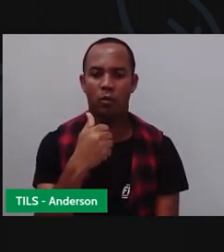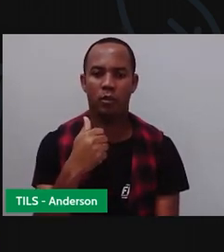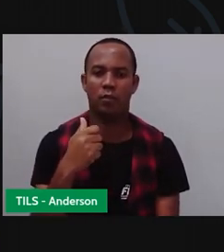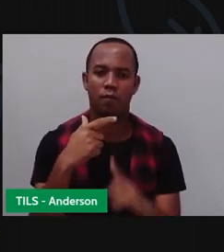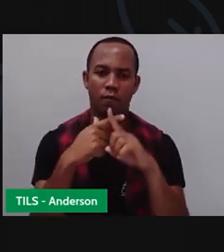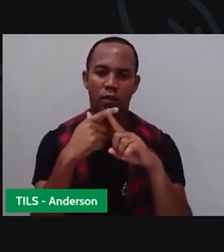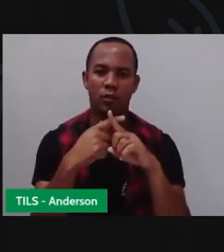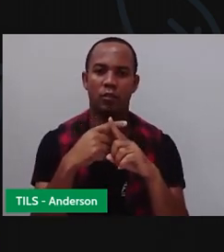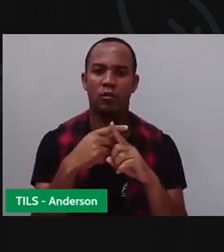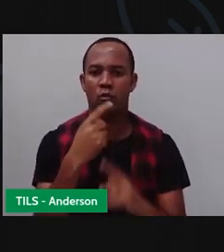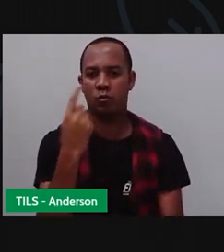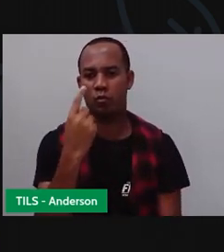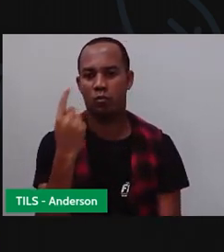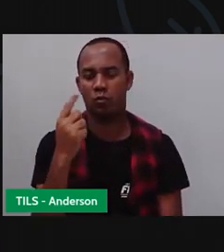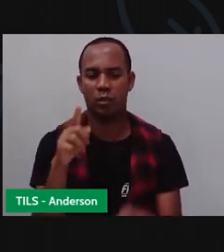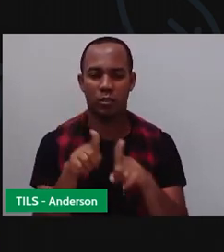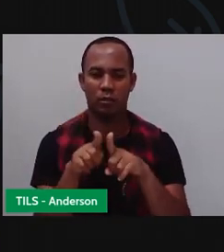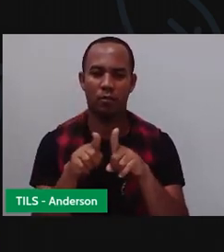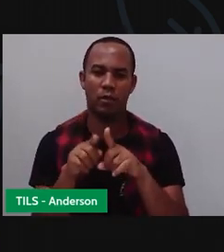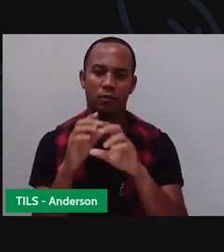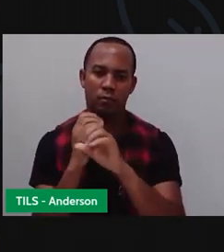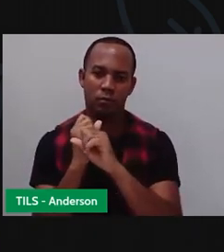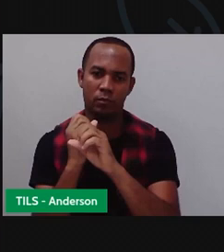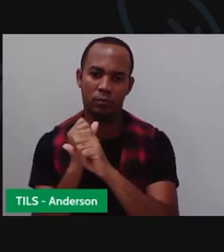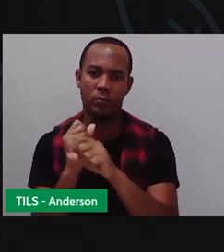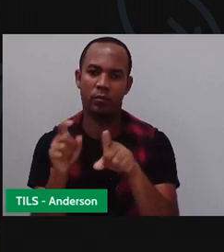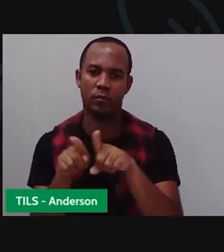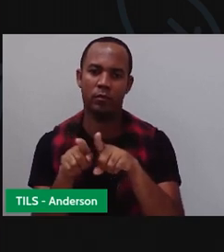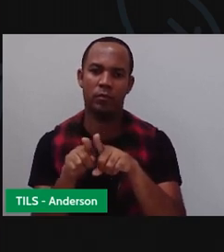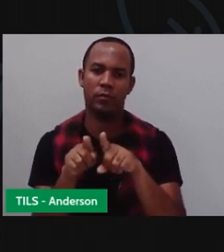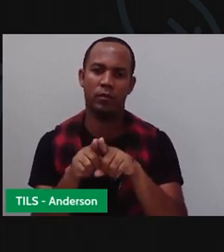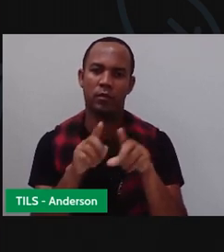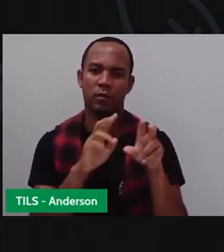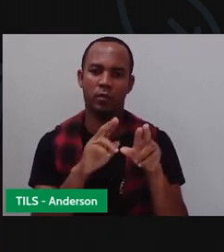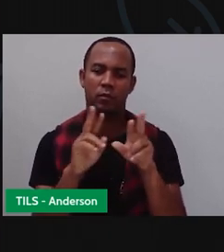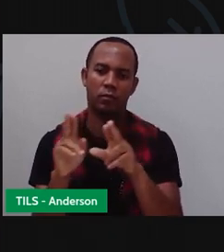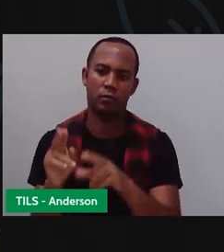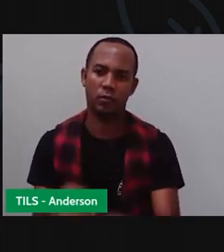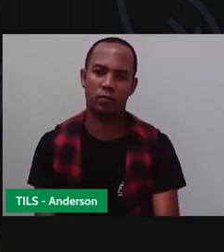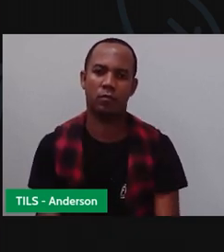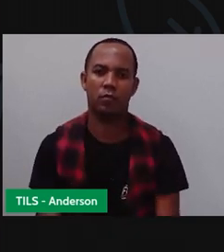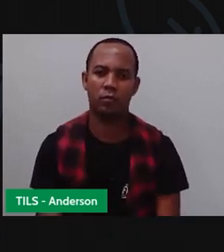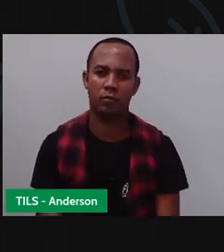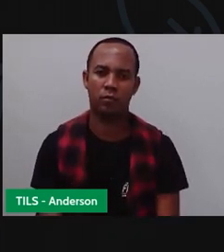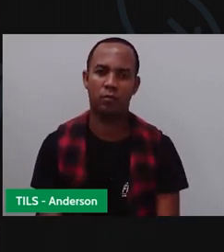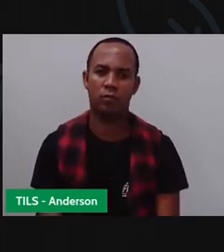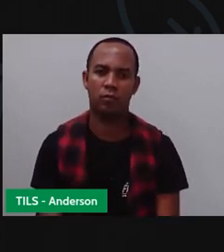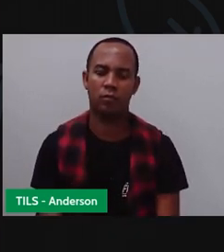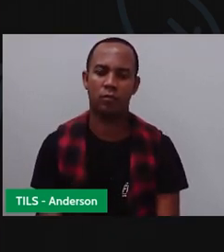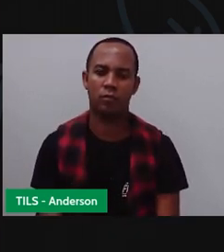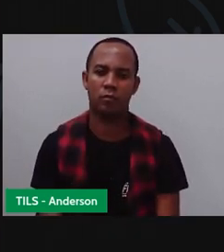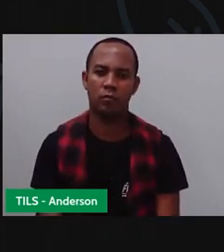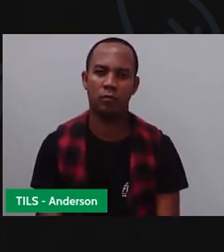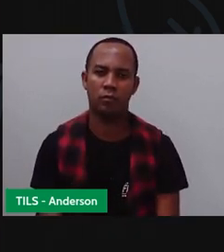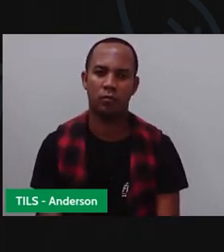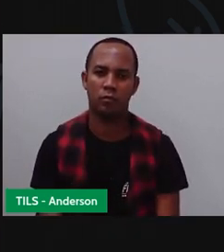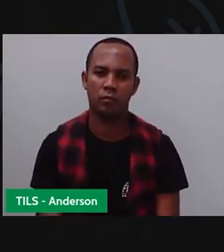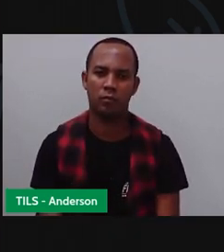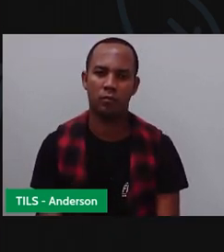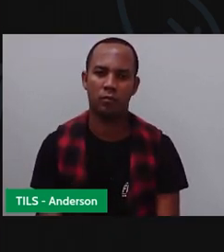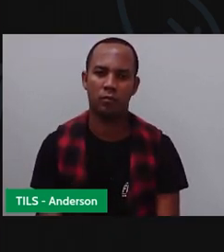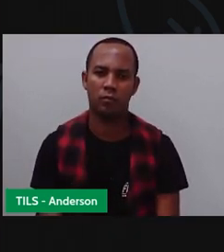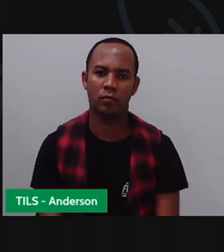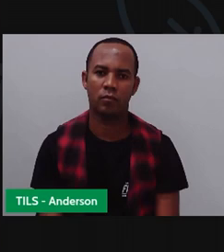onze. Então, todo número que eu multiplico por um, ele vai dar o quê? Ele mesmo. Que é, no caso aqui, o sete. Vamos